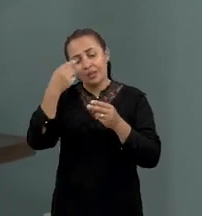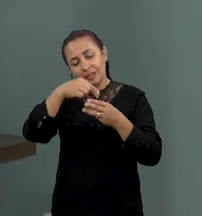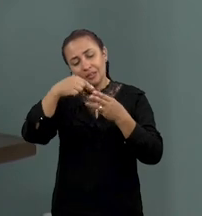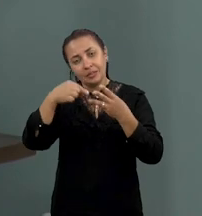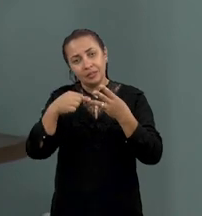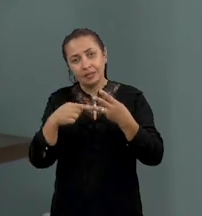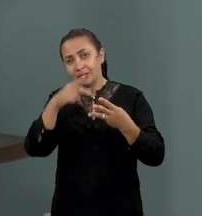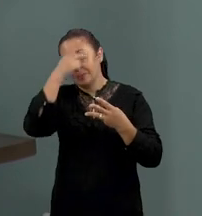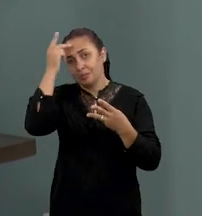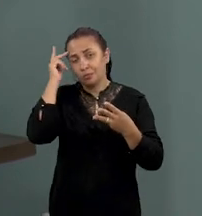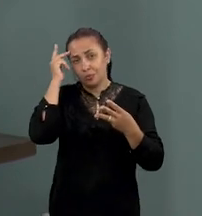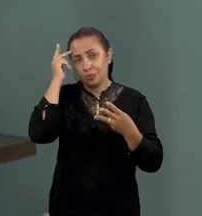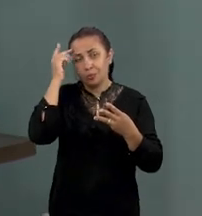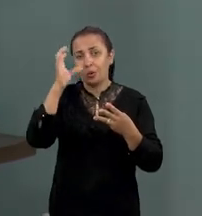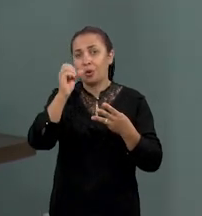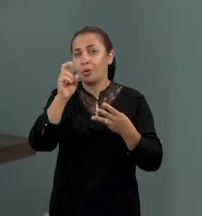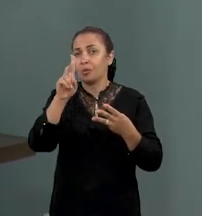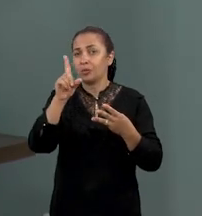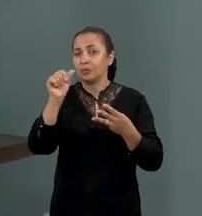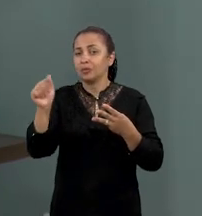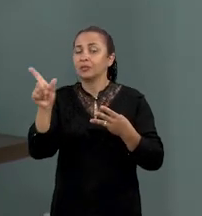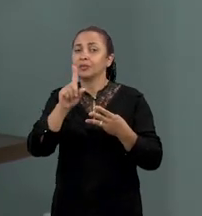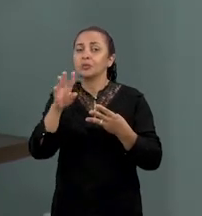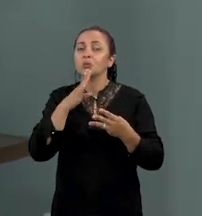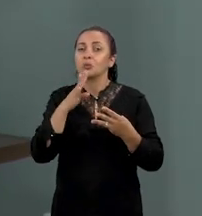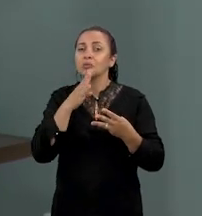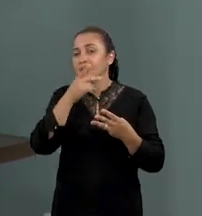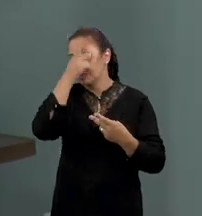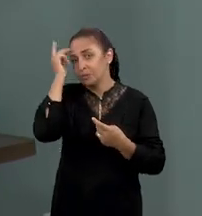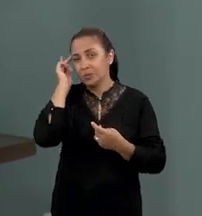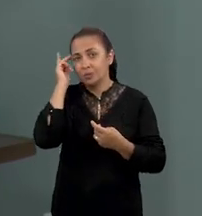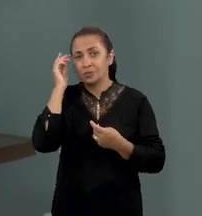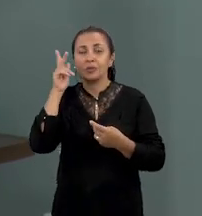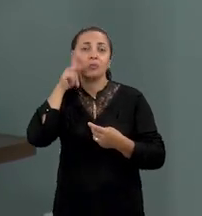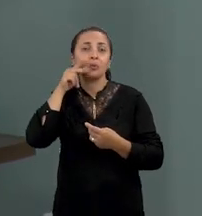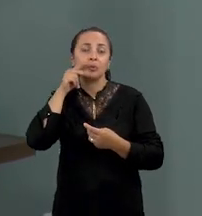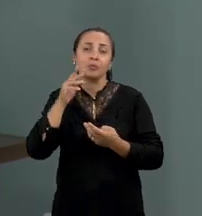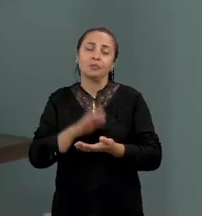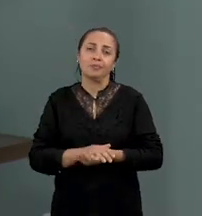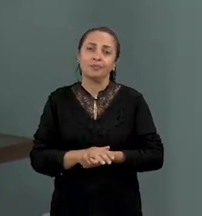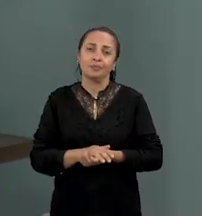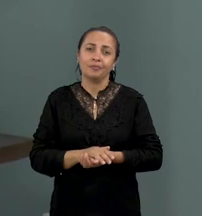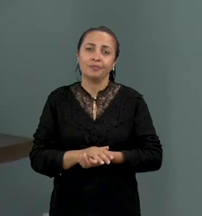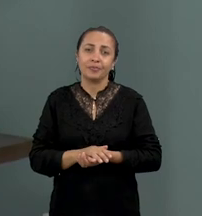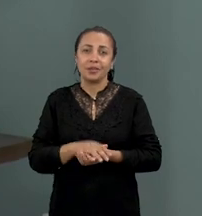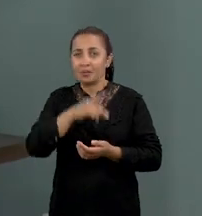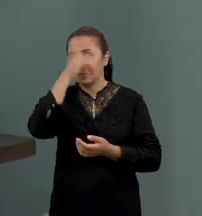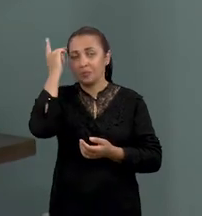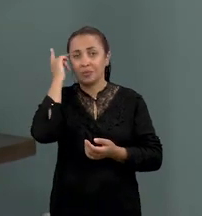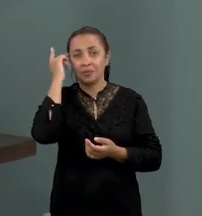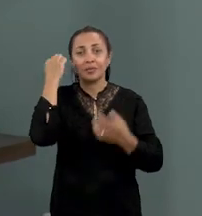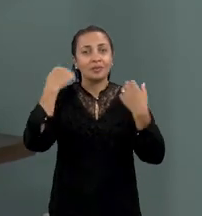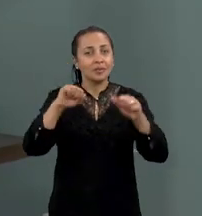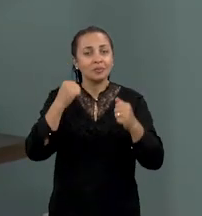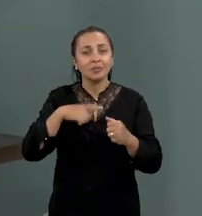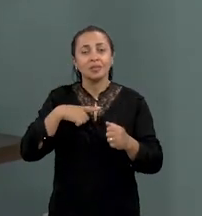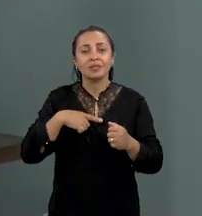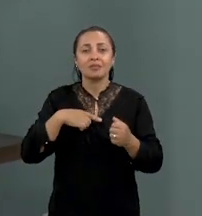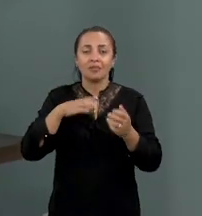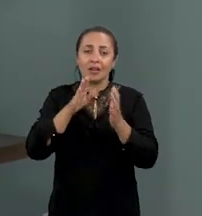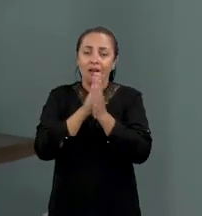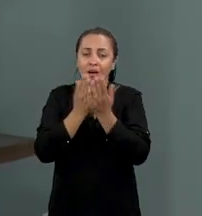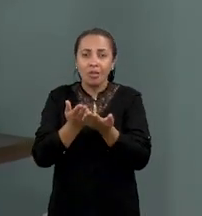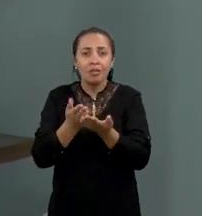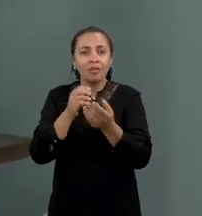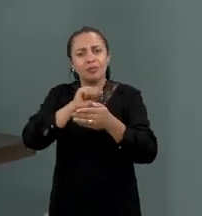três cordelistas que são totalmente desconhecidos do público paraibano. Então, são cordelistas que precisam